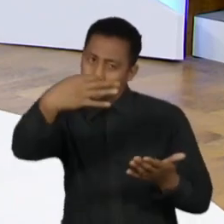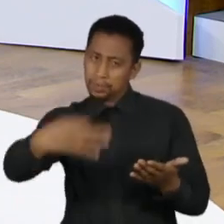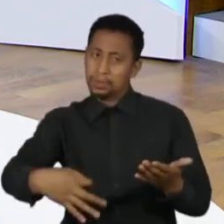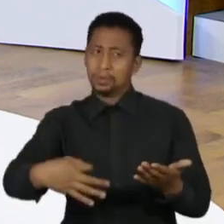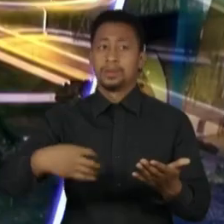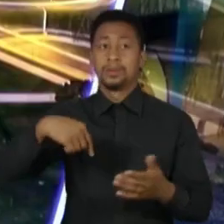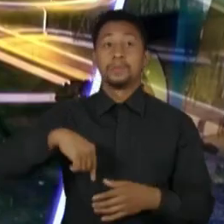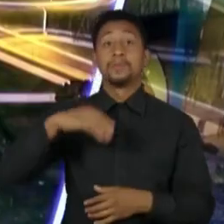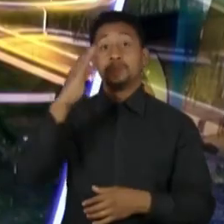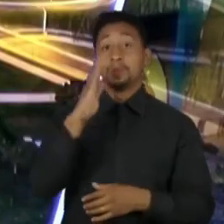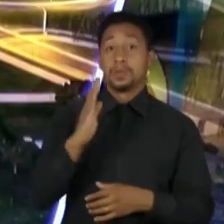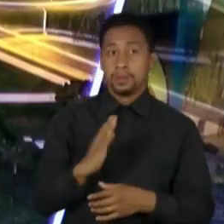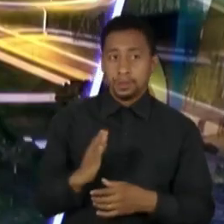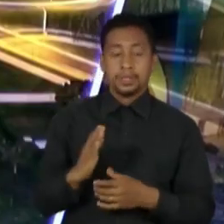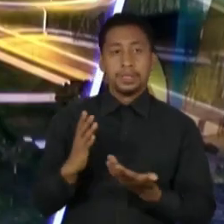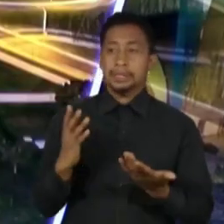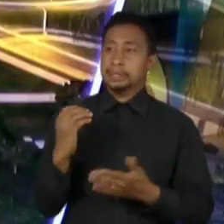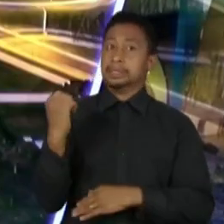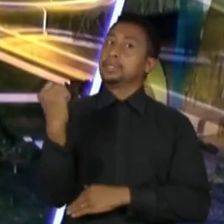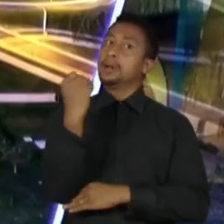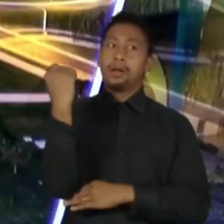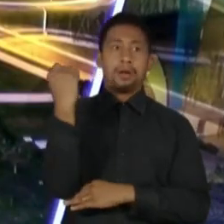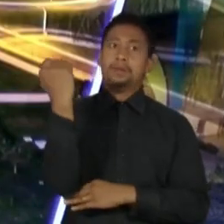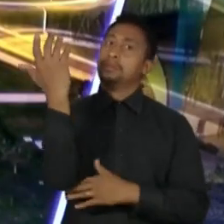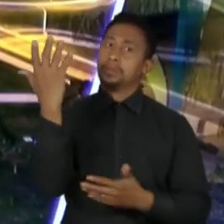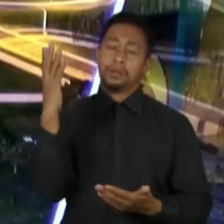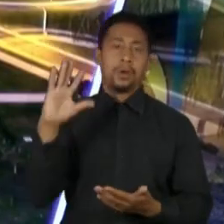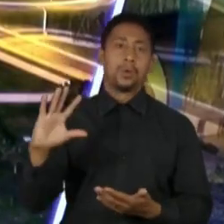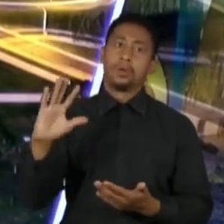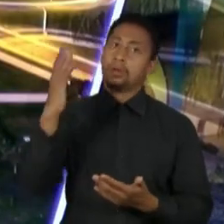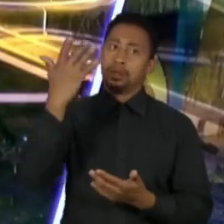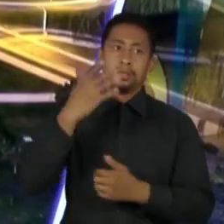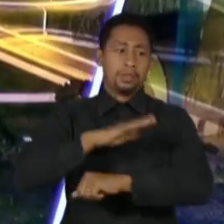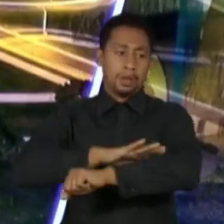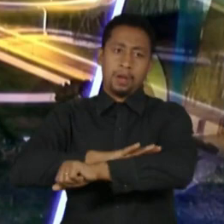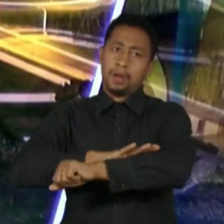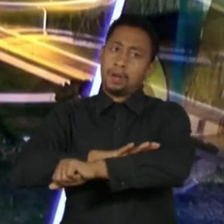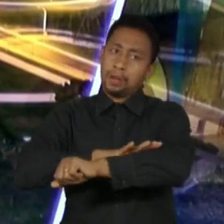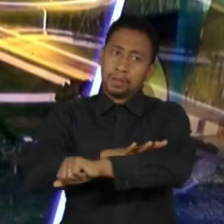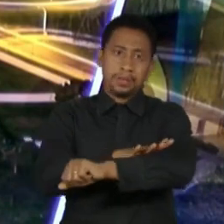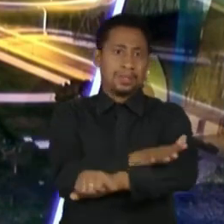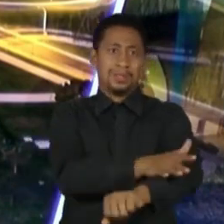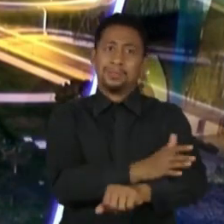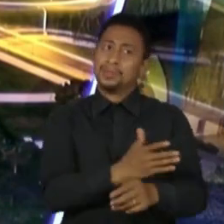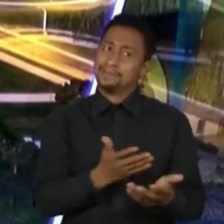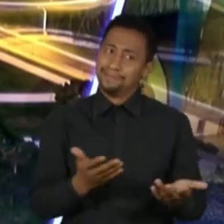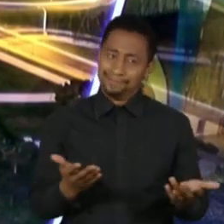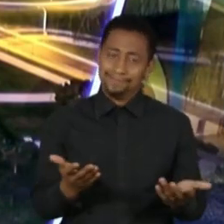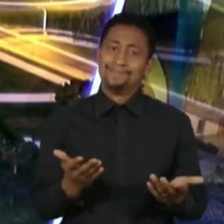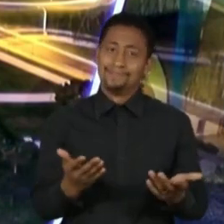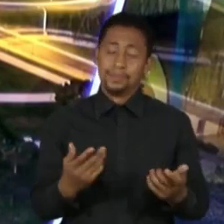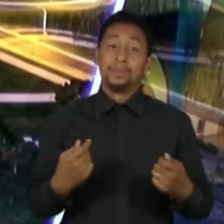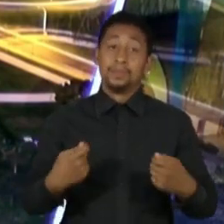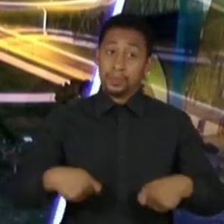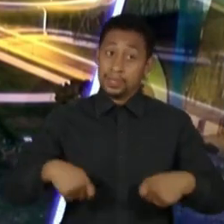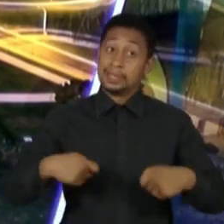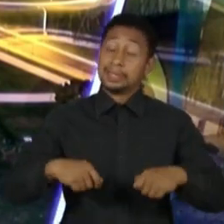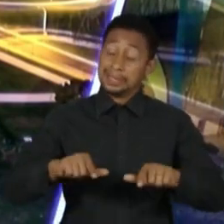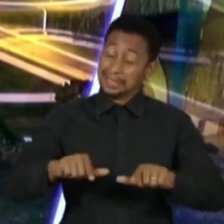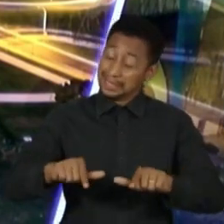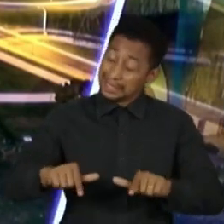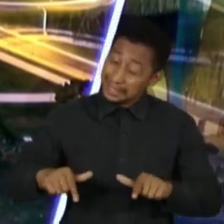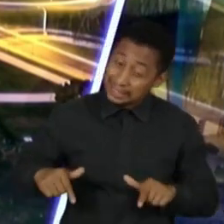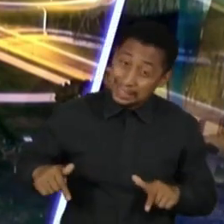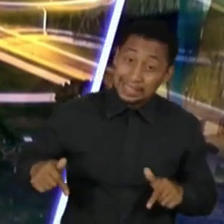graves, estruturalmente graves, como a do racismo, não tenho dúvida que nós temos que enfrentar